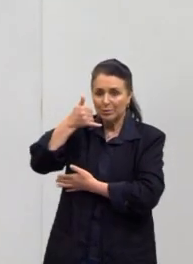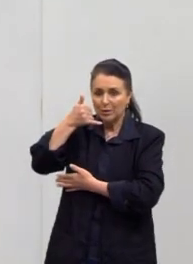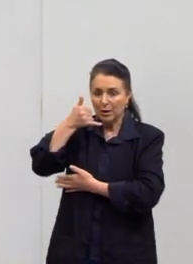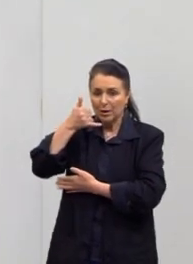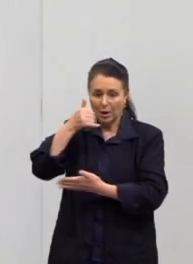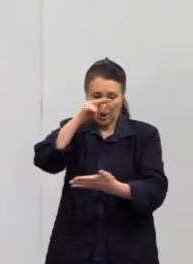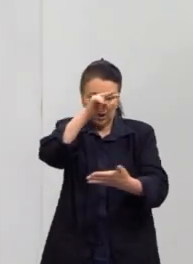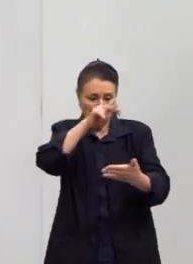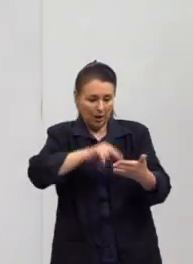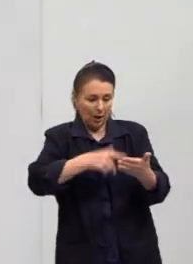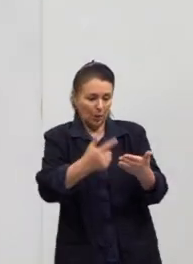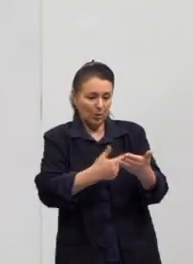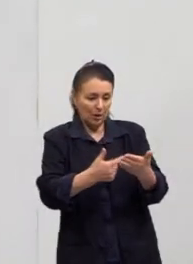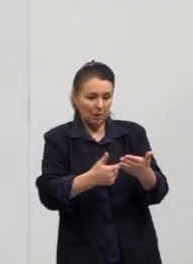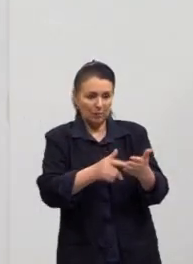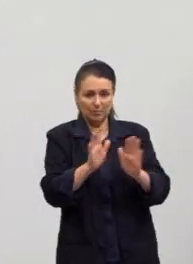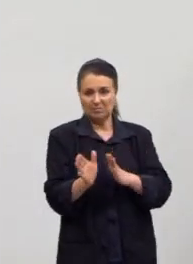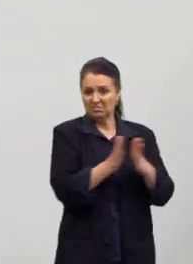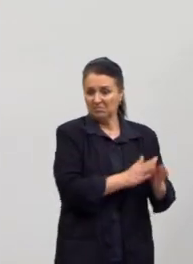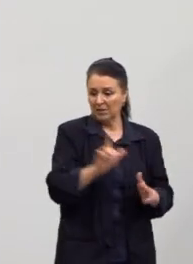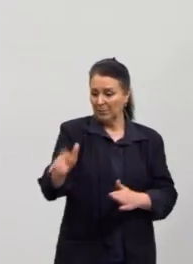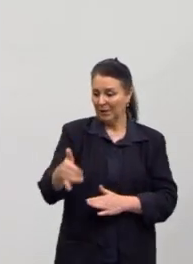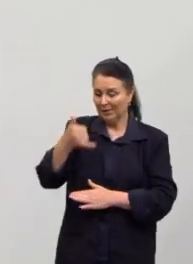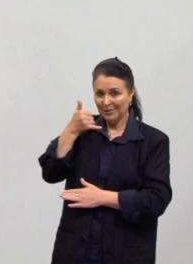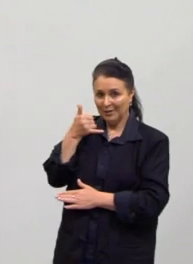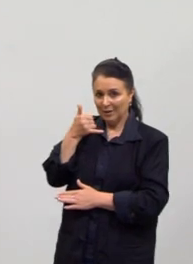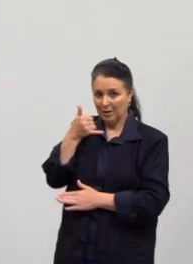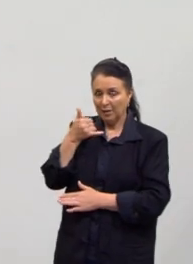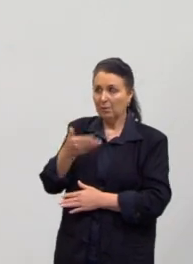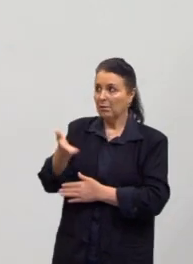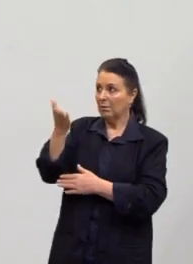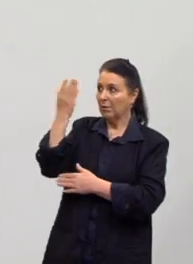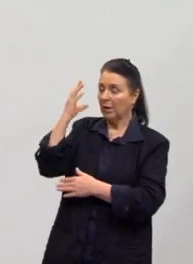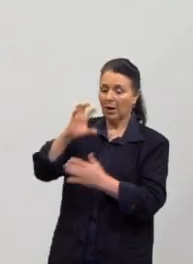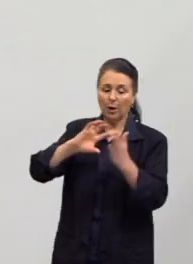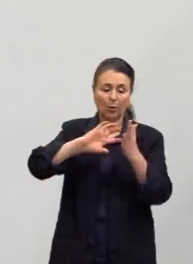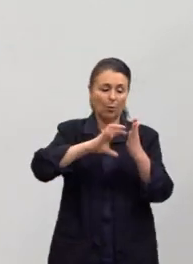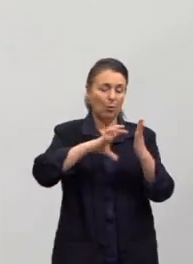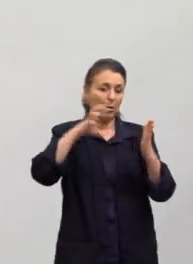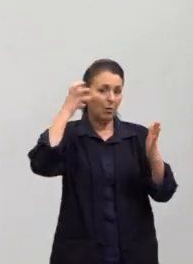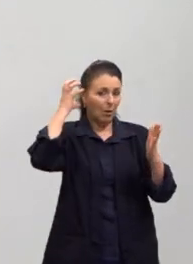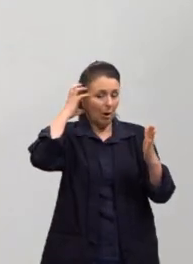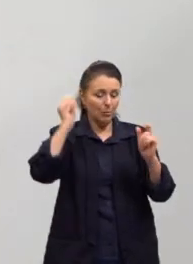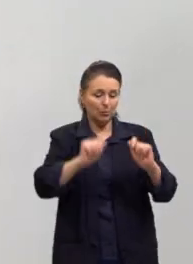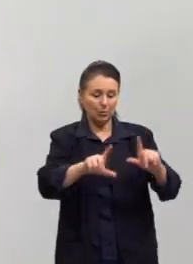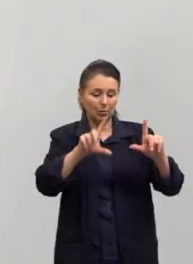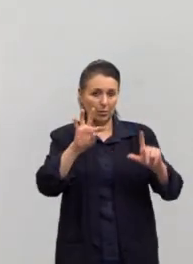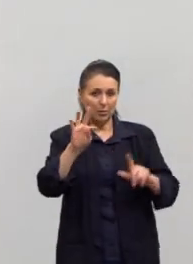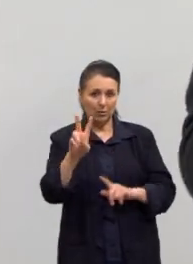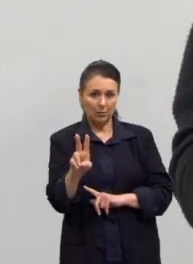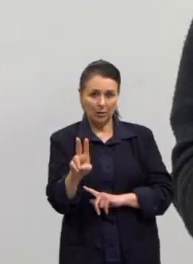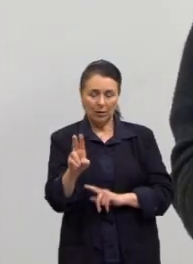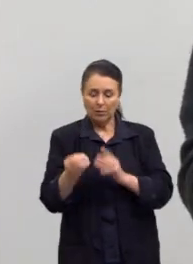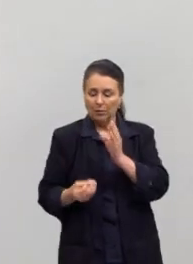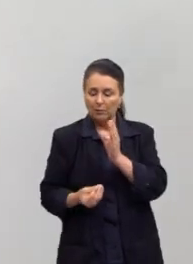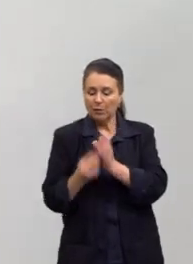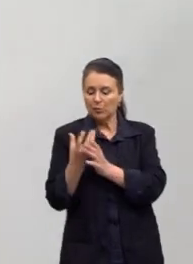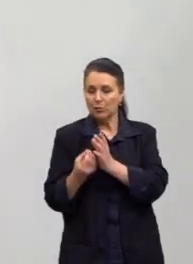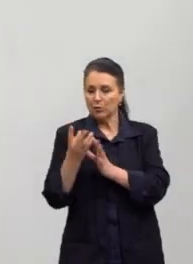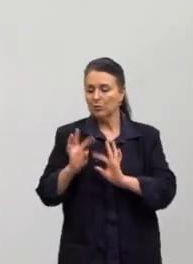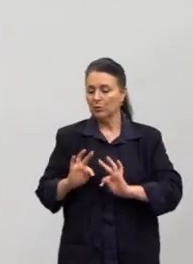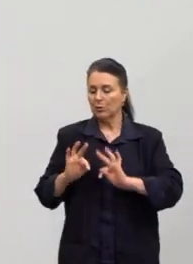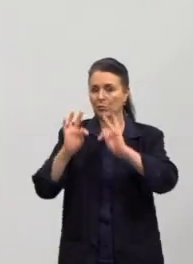pegam o celular, elas pegam o celular. Então, antigamente era assim, era o rádio, era a televisão. Então, vão surgindo novas